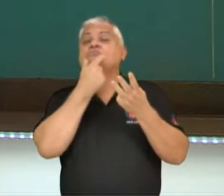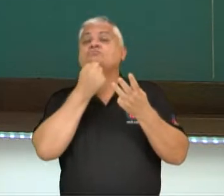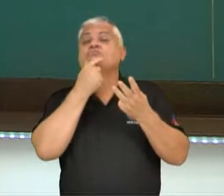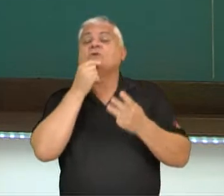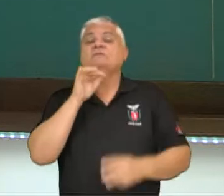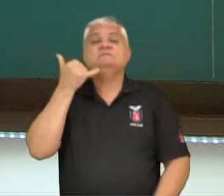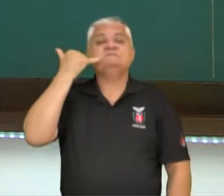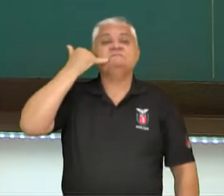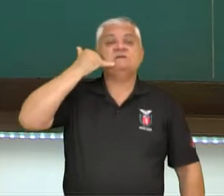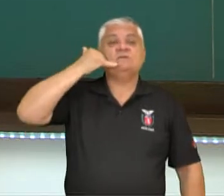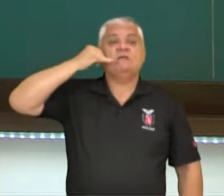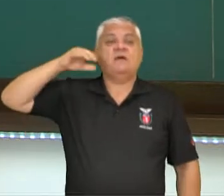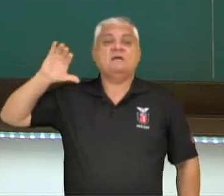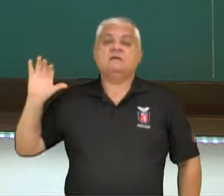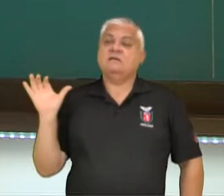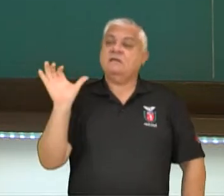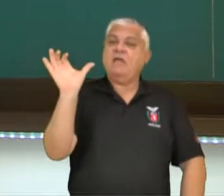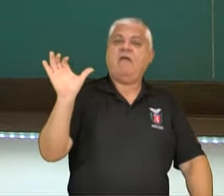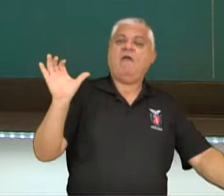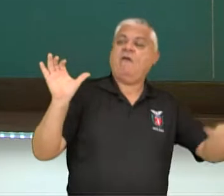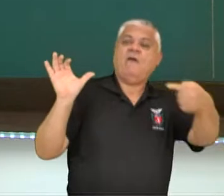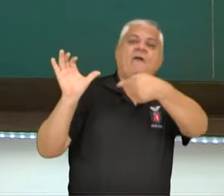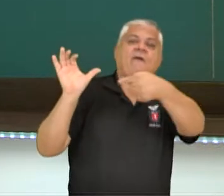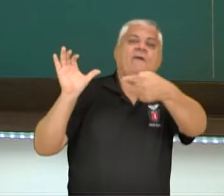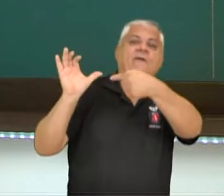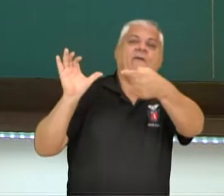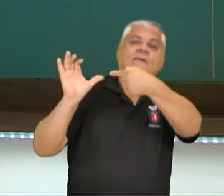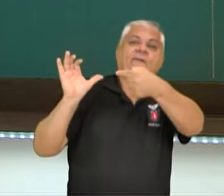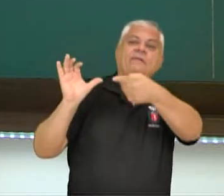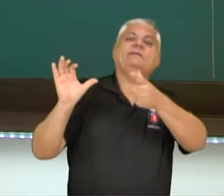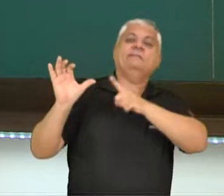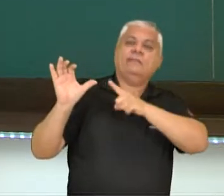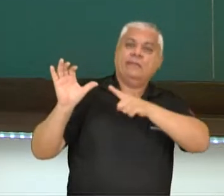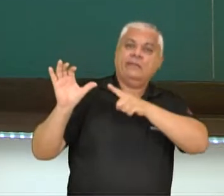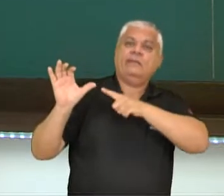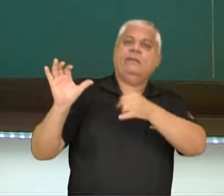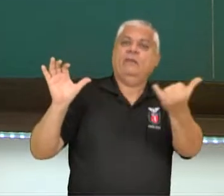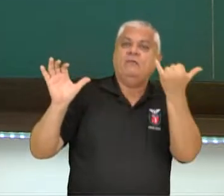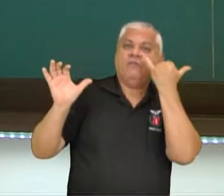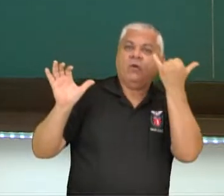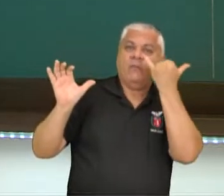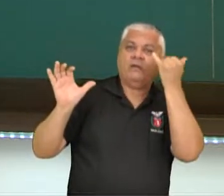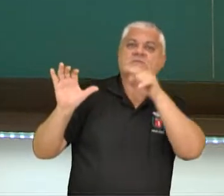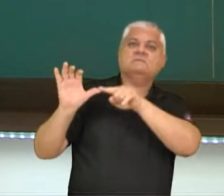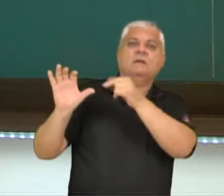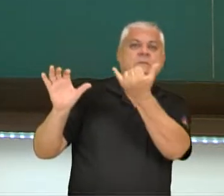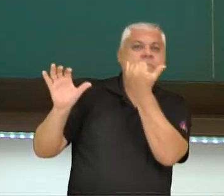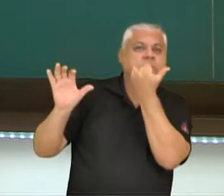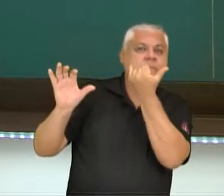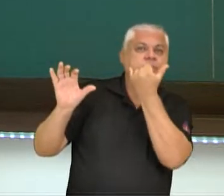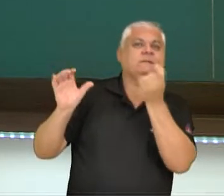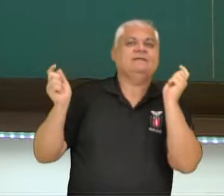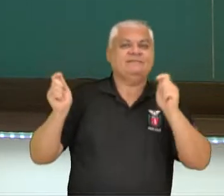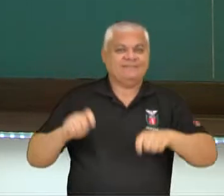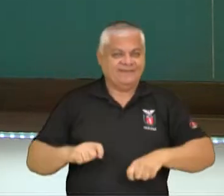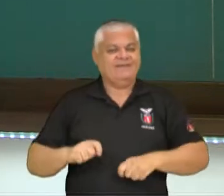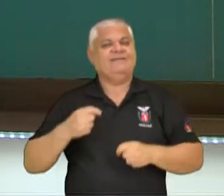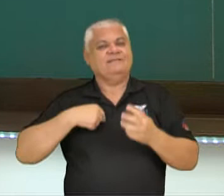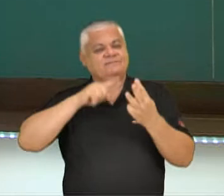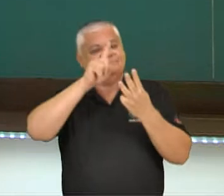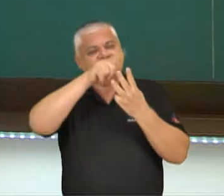jovem apontando ali a tela do celular, o que sugere que também é possível encontrar vários textos informativos